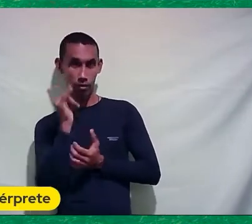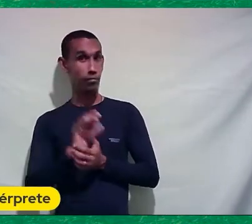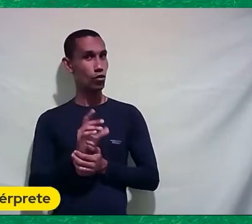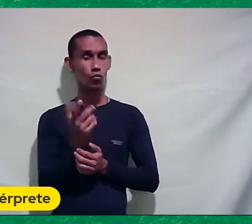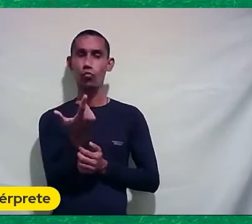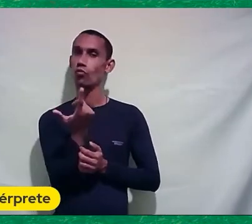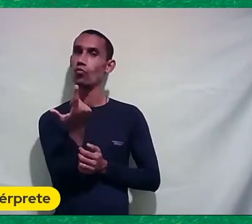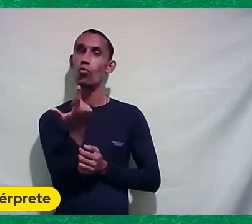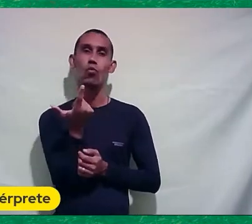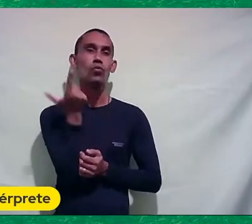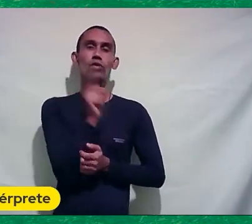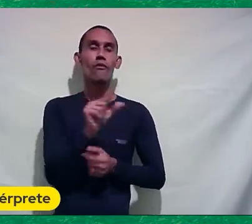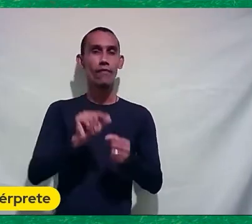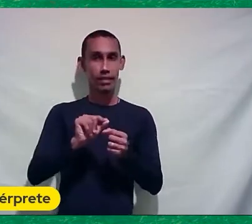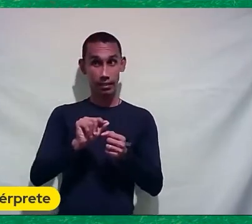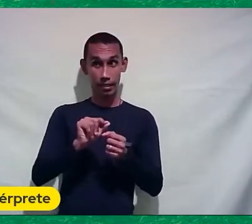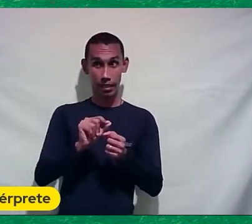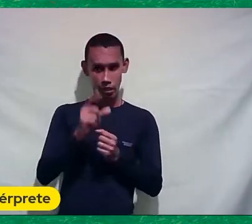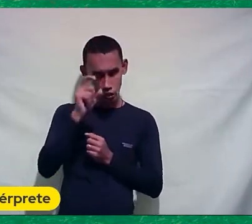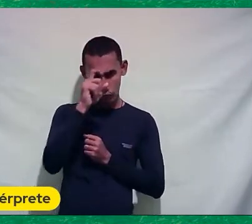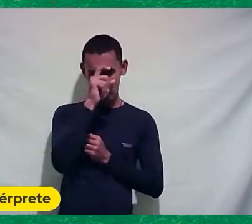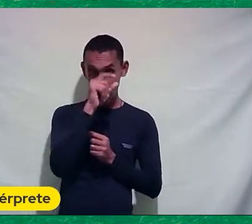Sabe que é muito difícil Filmar